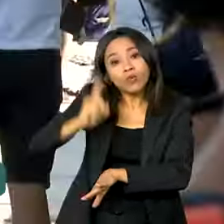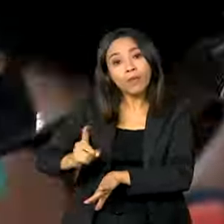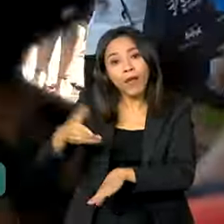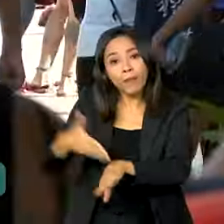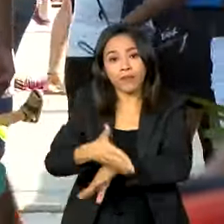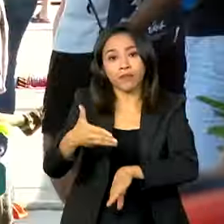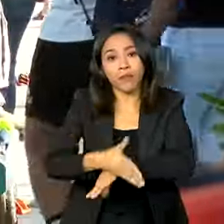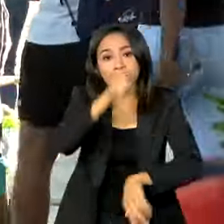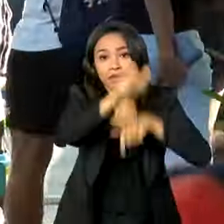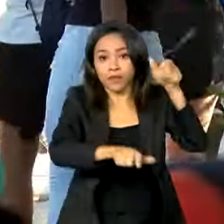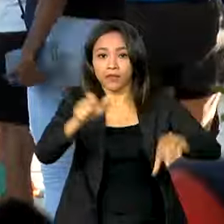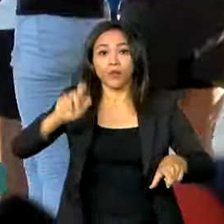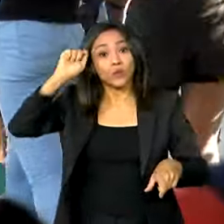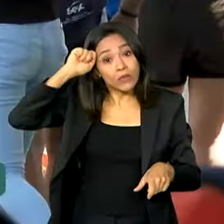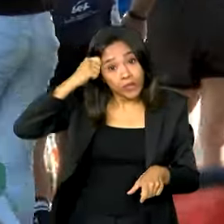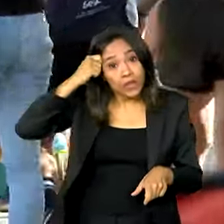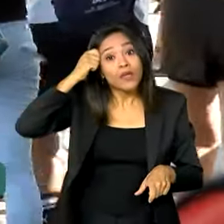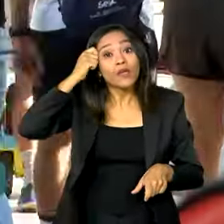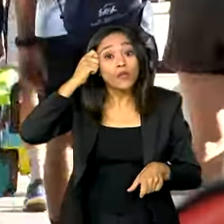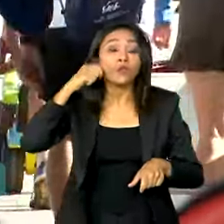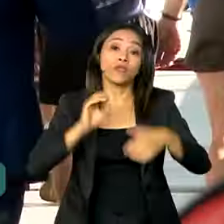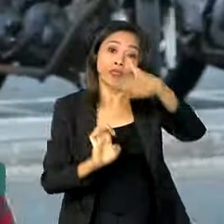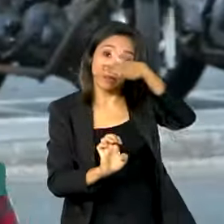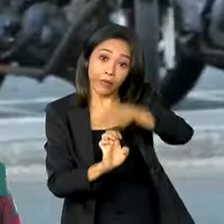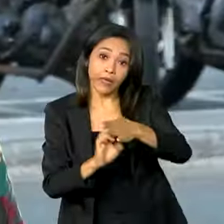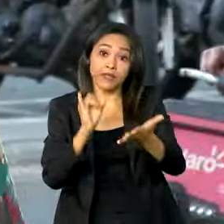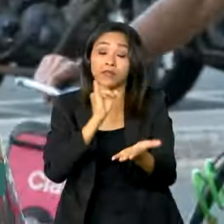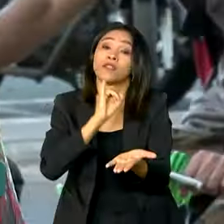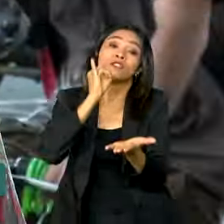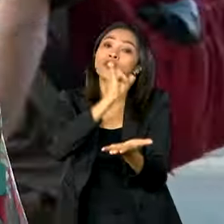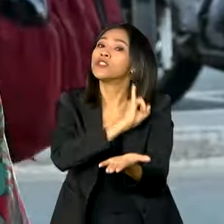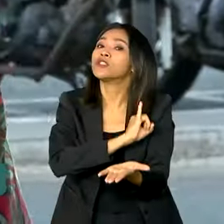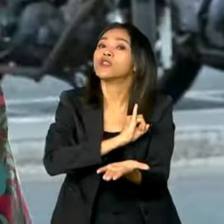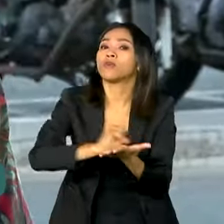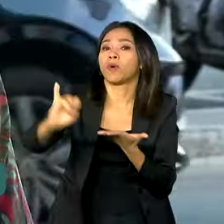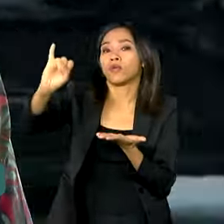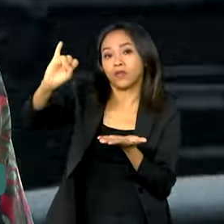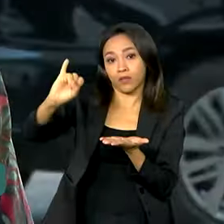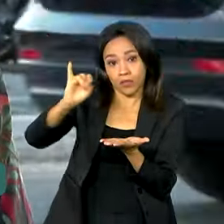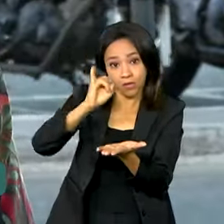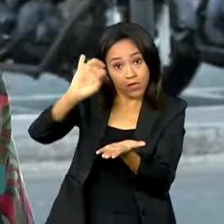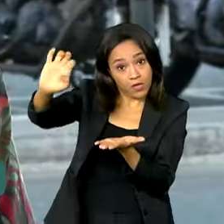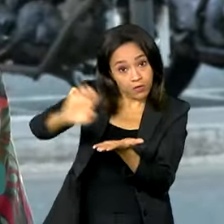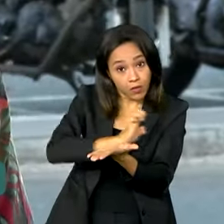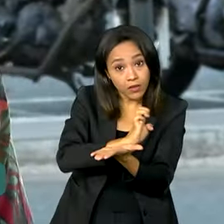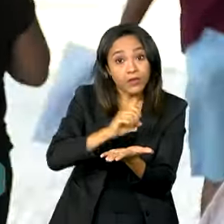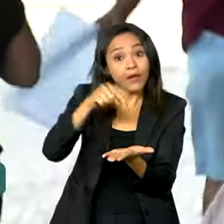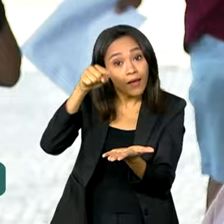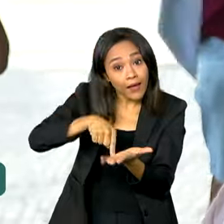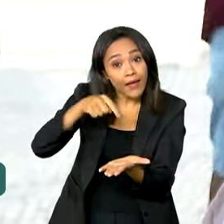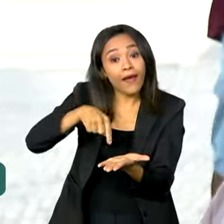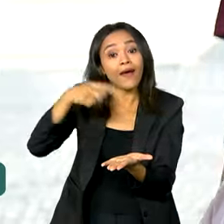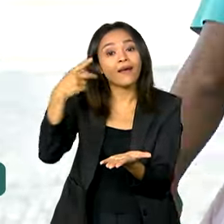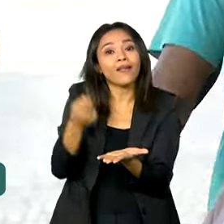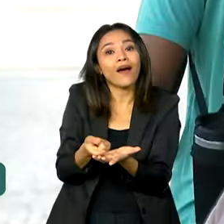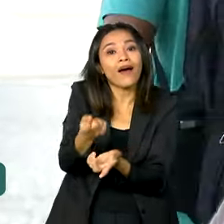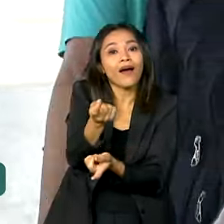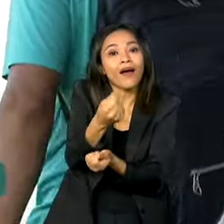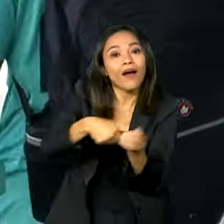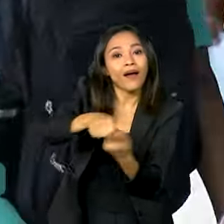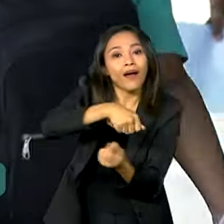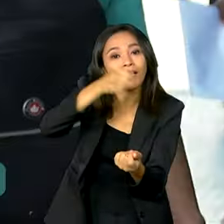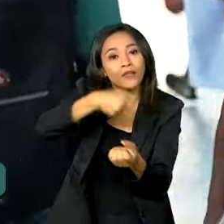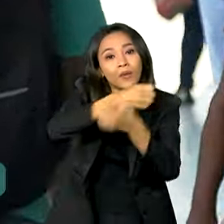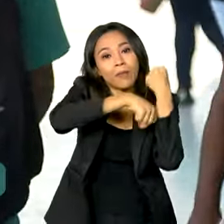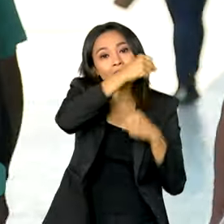negros no comércio exterior, responsável por cerca de dois terços da economia nacional no ano passado.